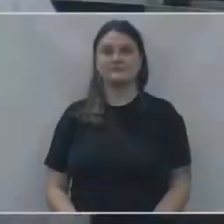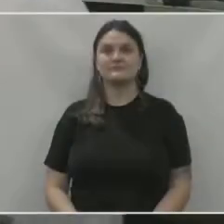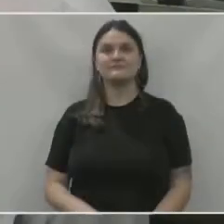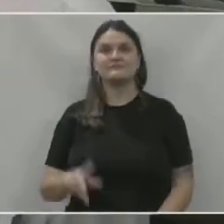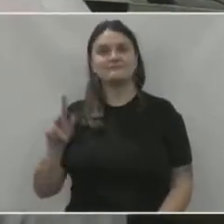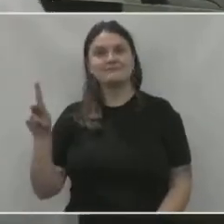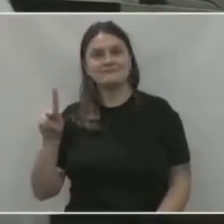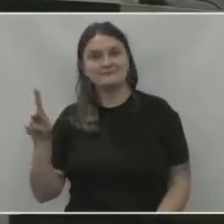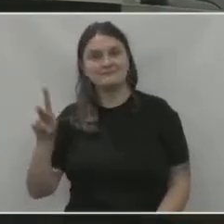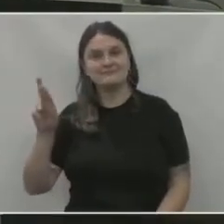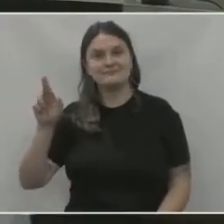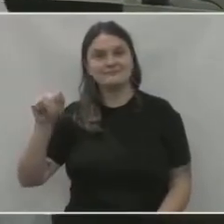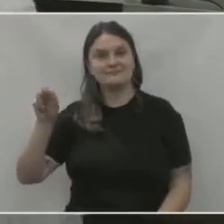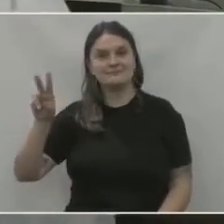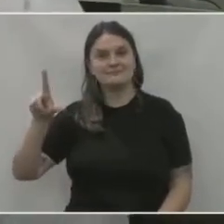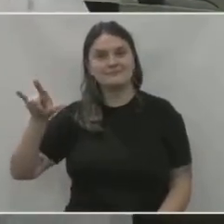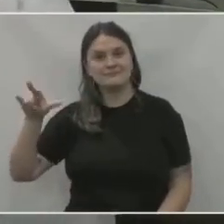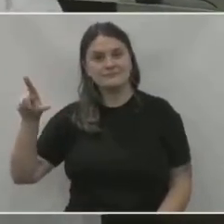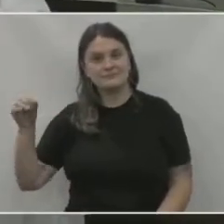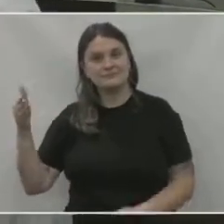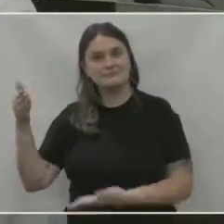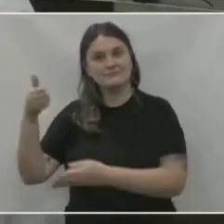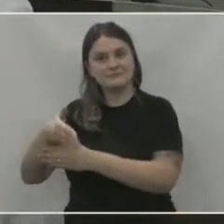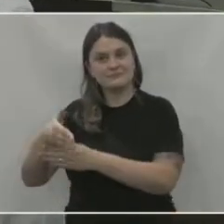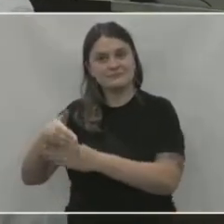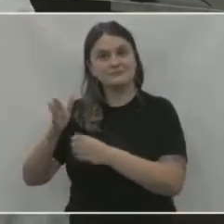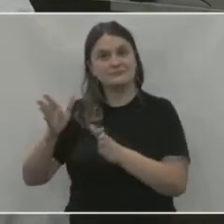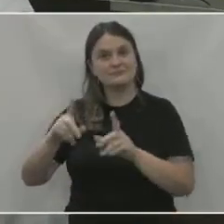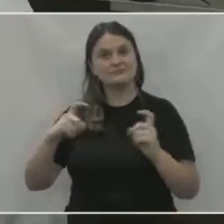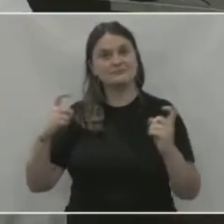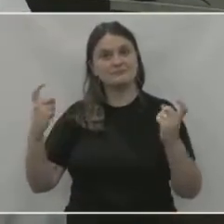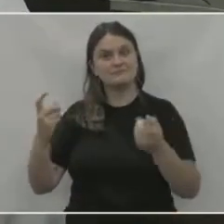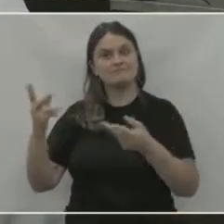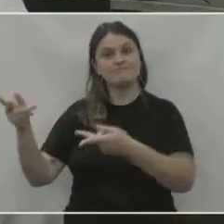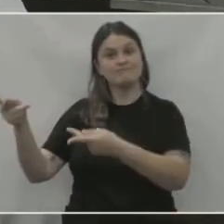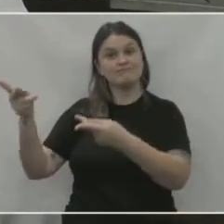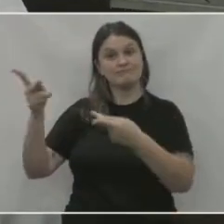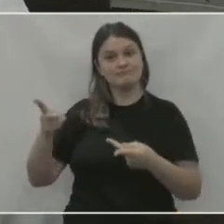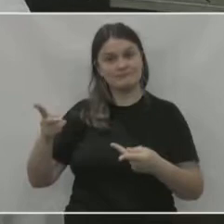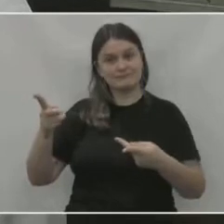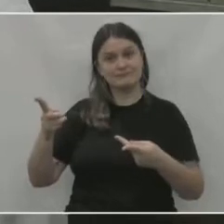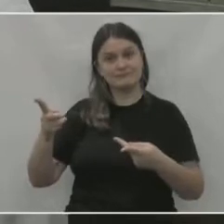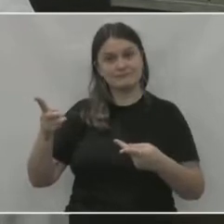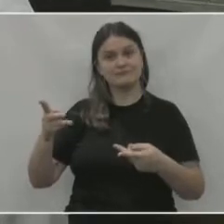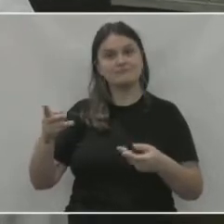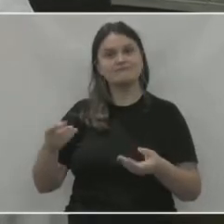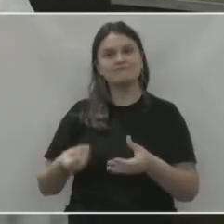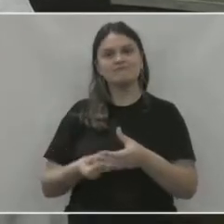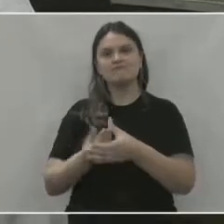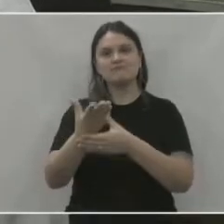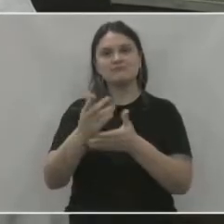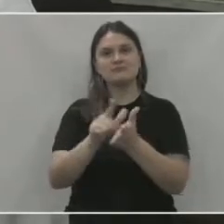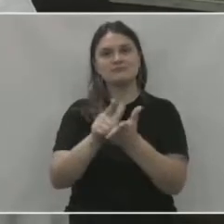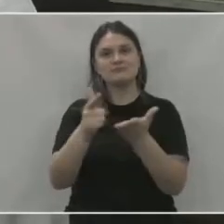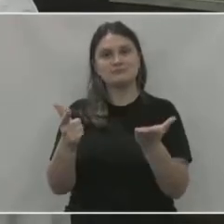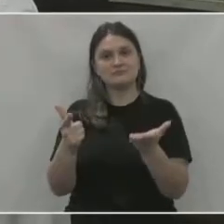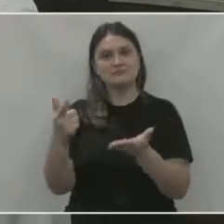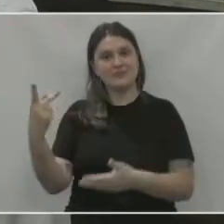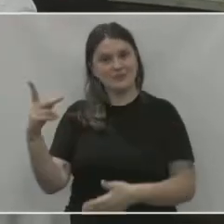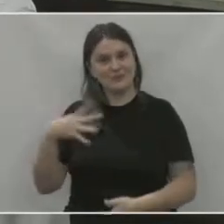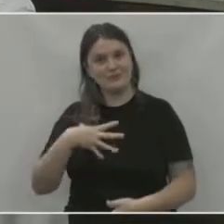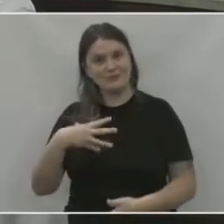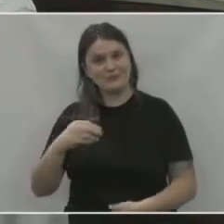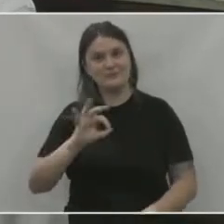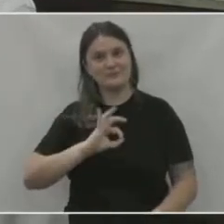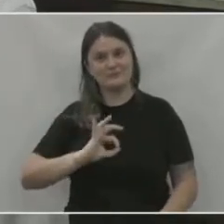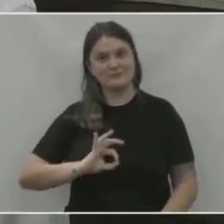O professor Raulino Bortolini participou hoje nessa sessão trazendo os convites aí para o lançamento desse livro do seu filho,